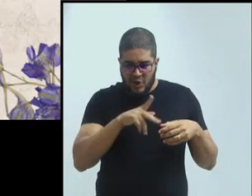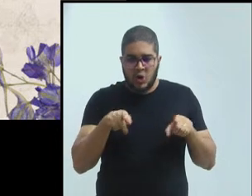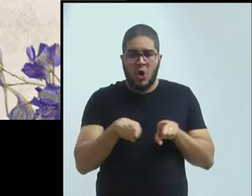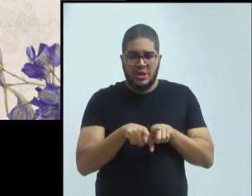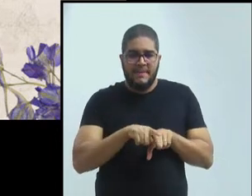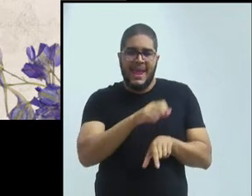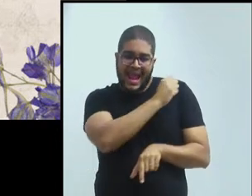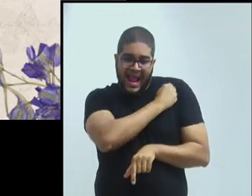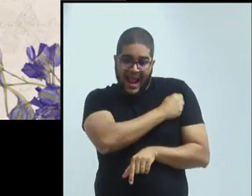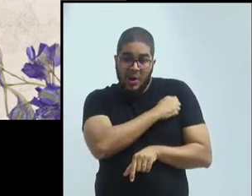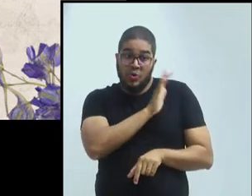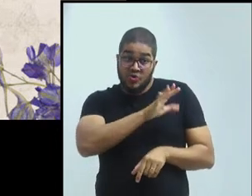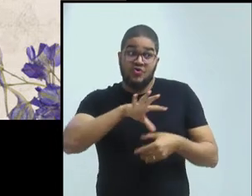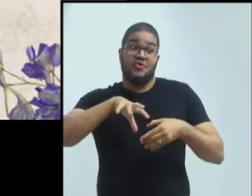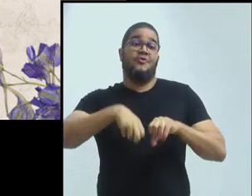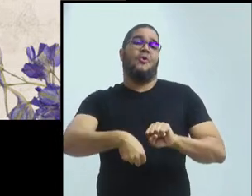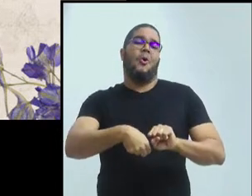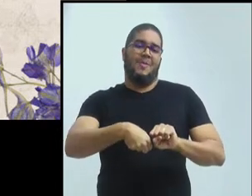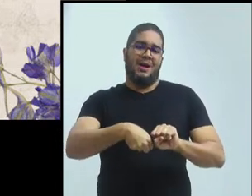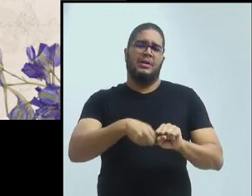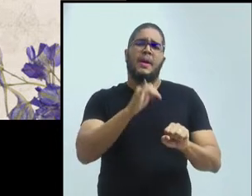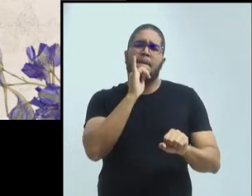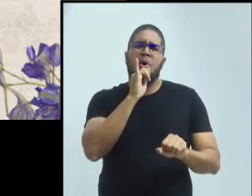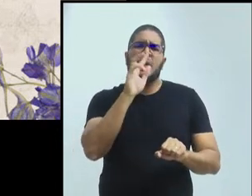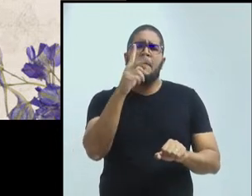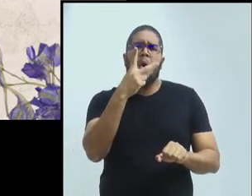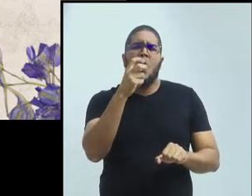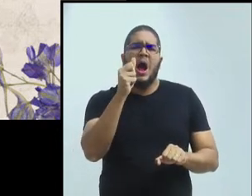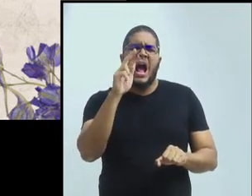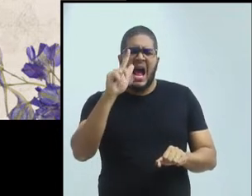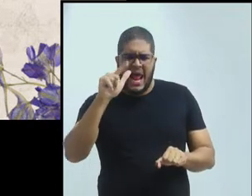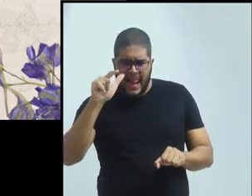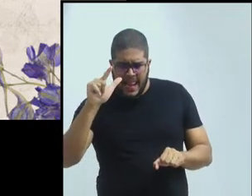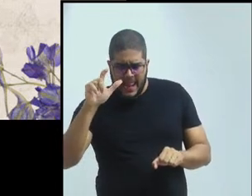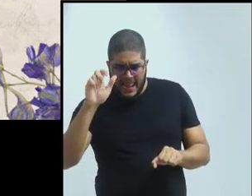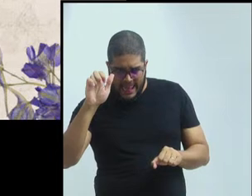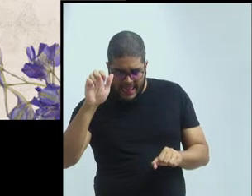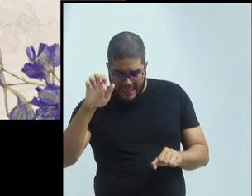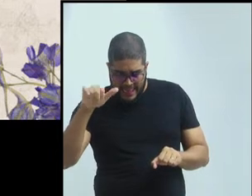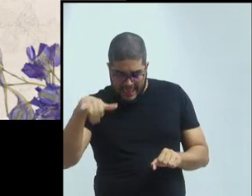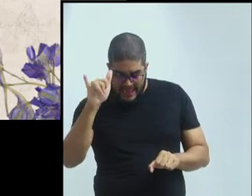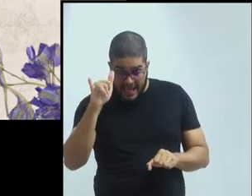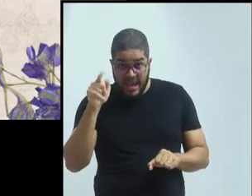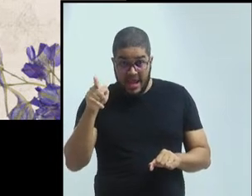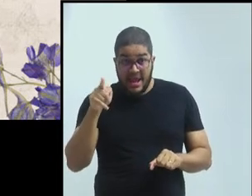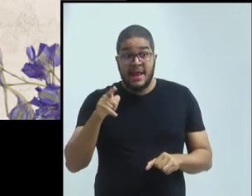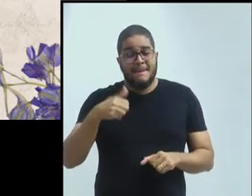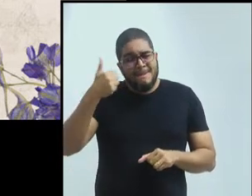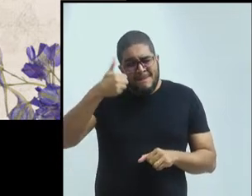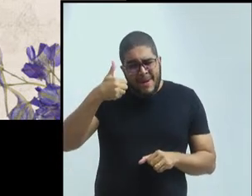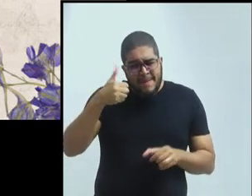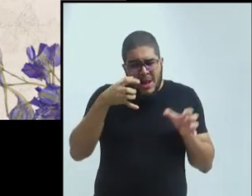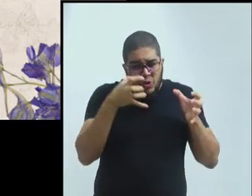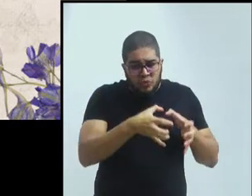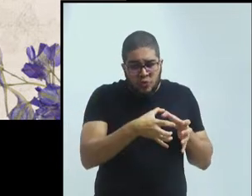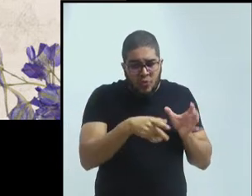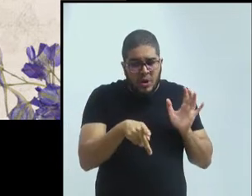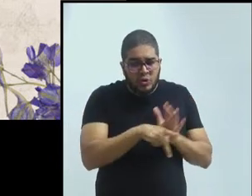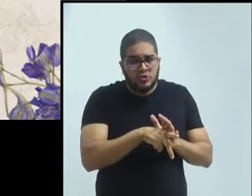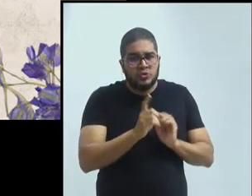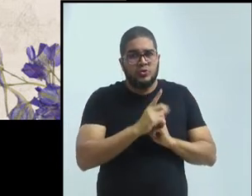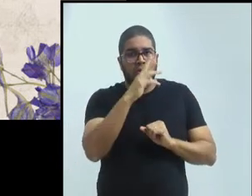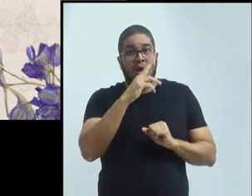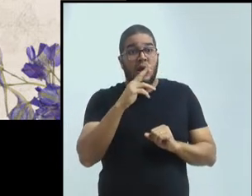foi da nossa primeira turma do doutorado, e que é muito significativo ter o Harley aqui, porque nós quase perdemos o